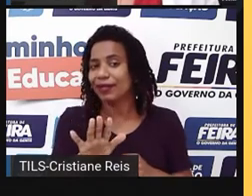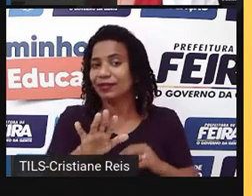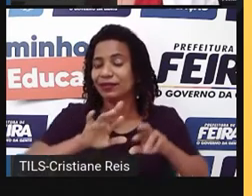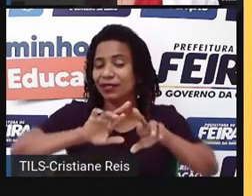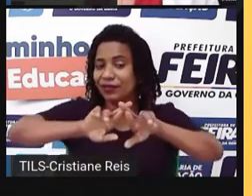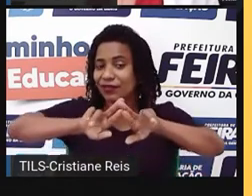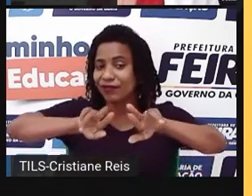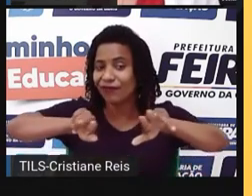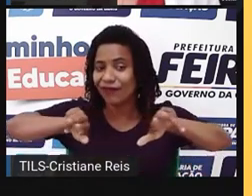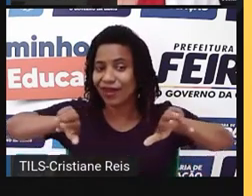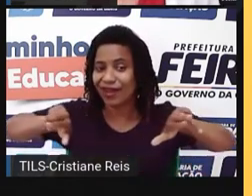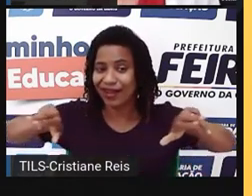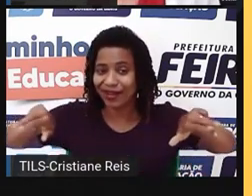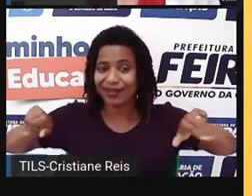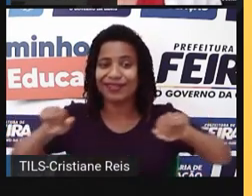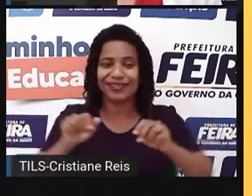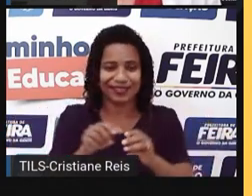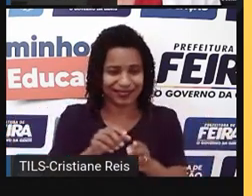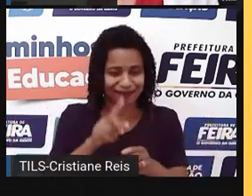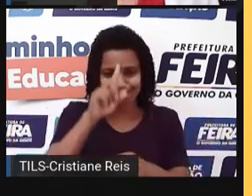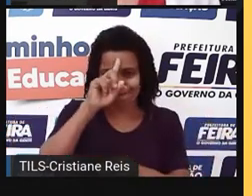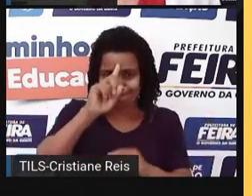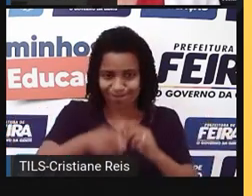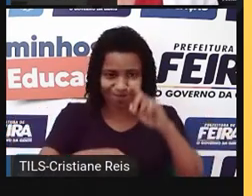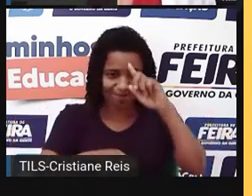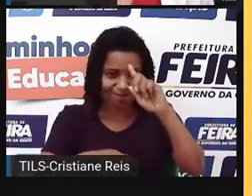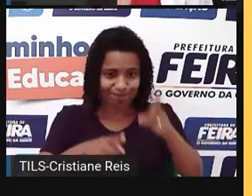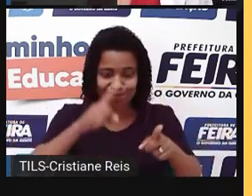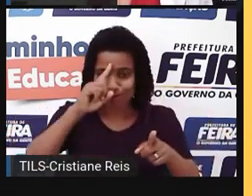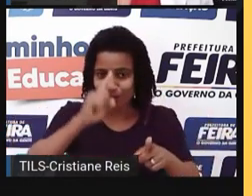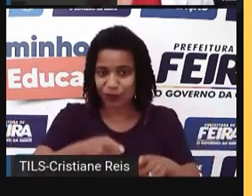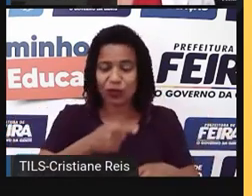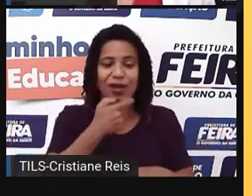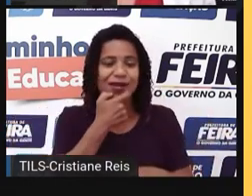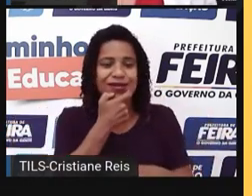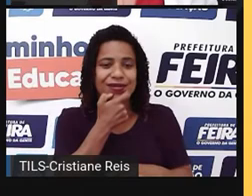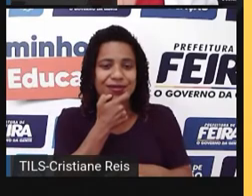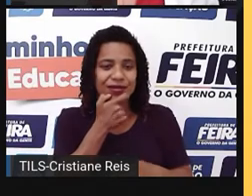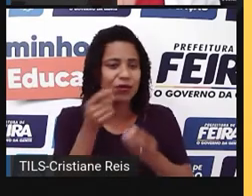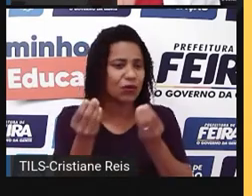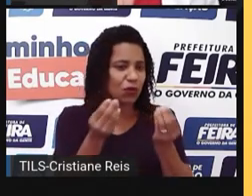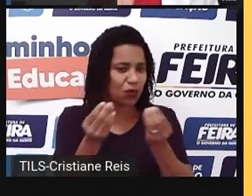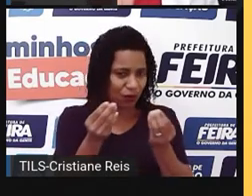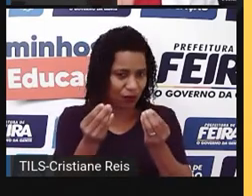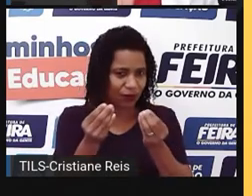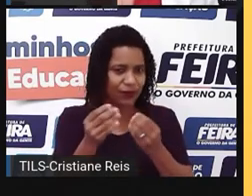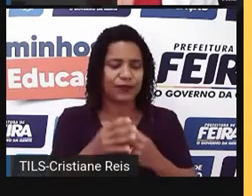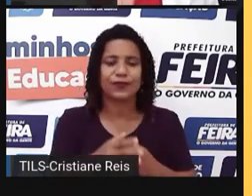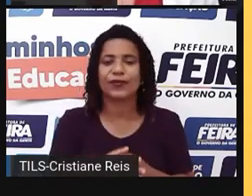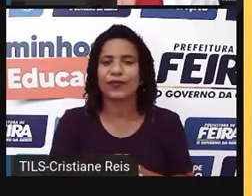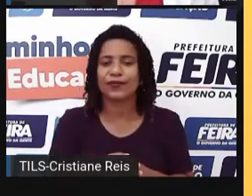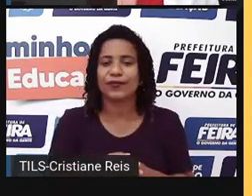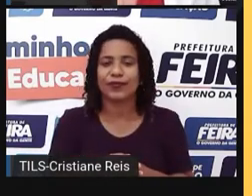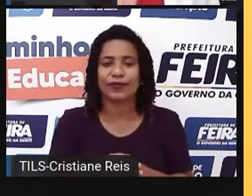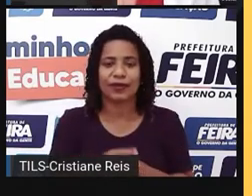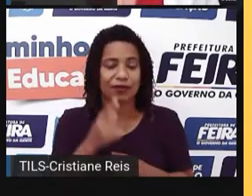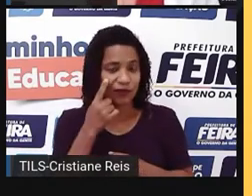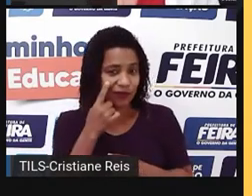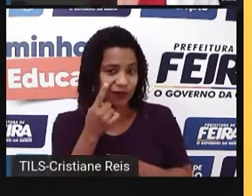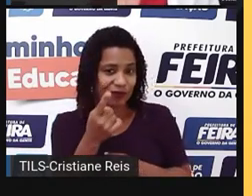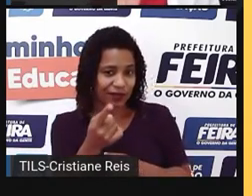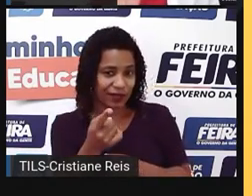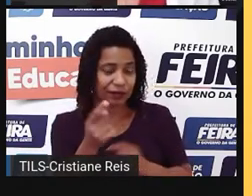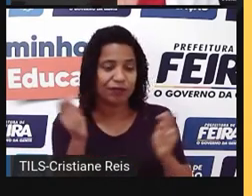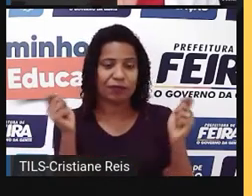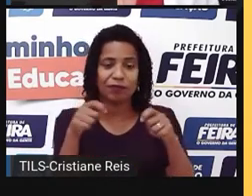usos para o imperativo em inglês. Por exemplo, to give an order. Então, você